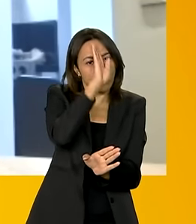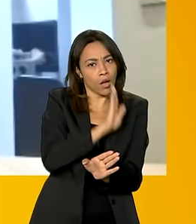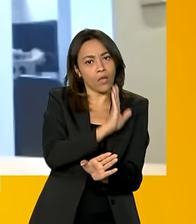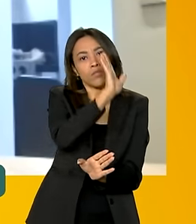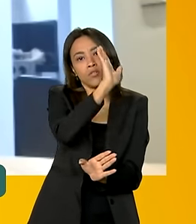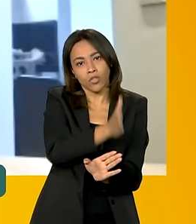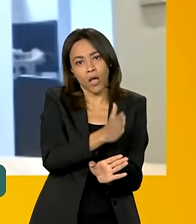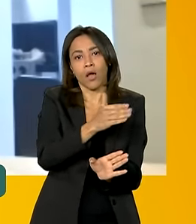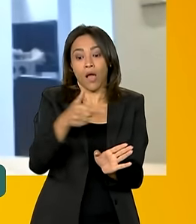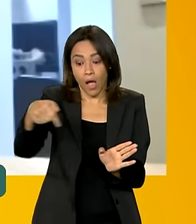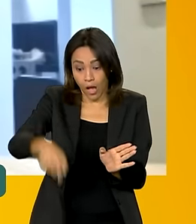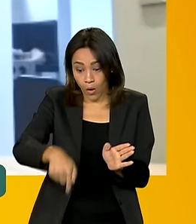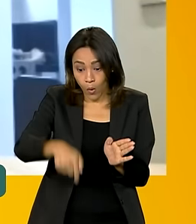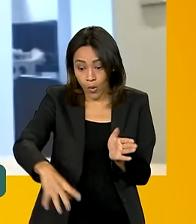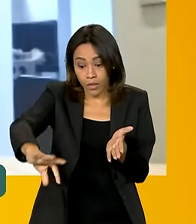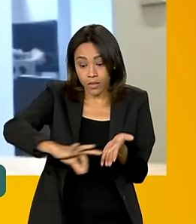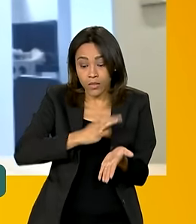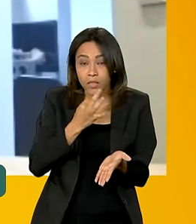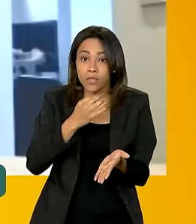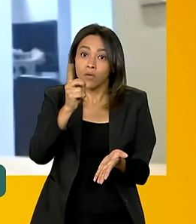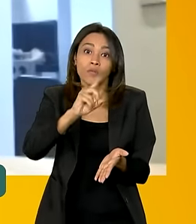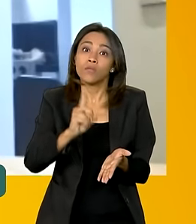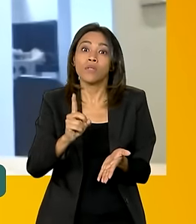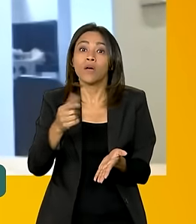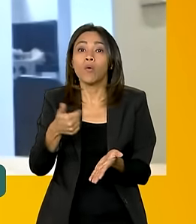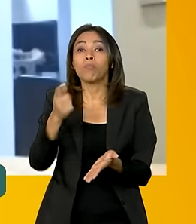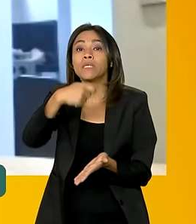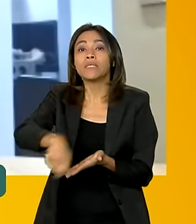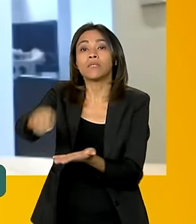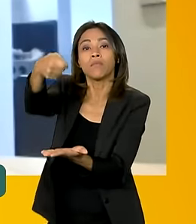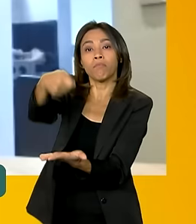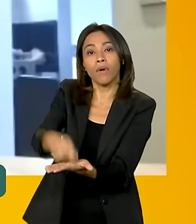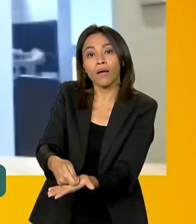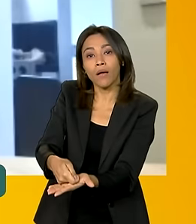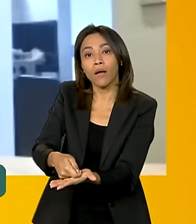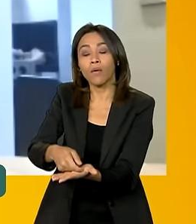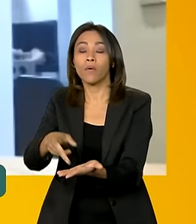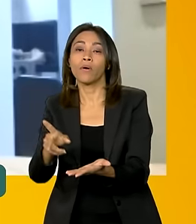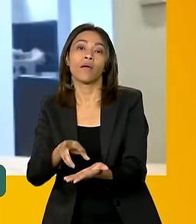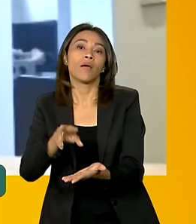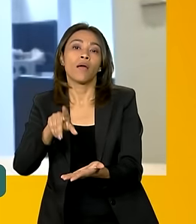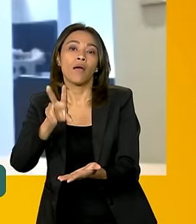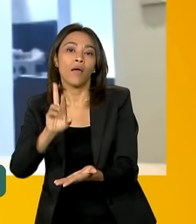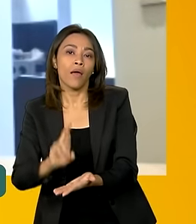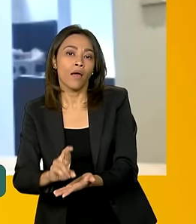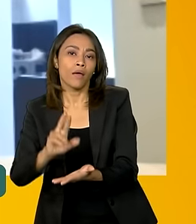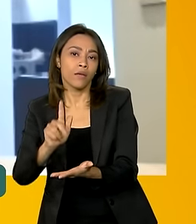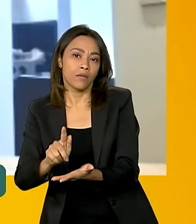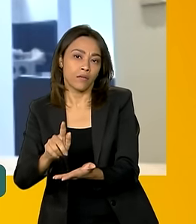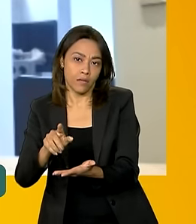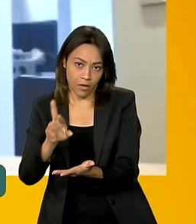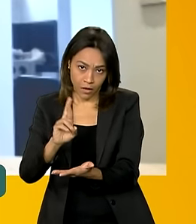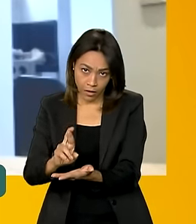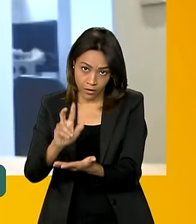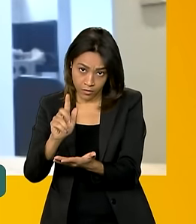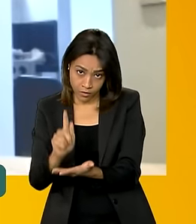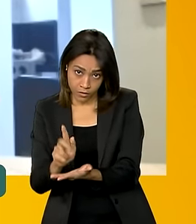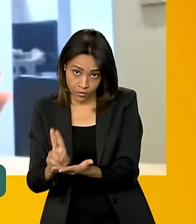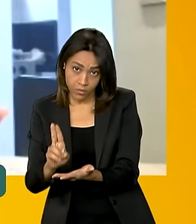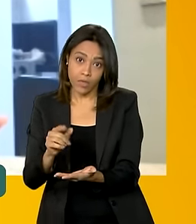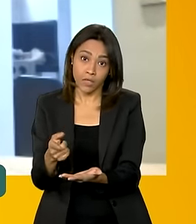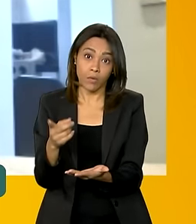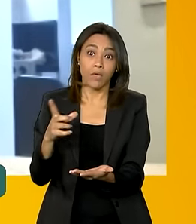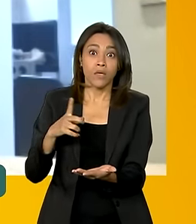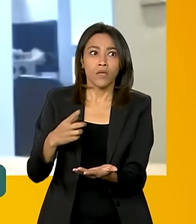agora, na hora da inscrição, não gera GRU para eles, né? Nós tivemos mais de 85% de participantes